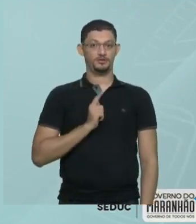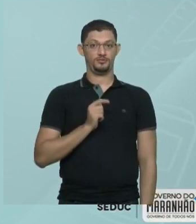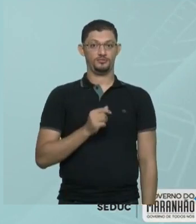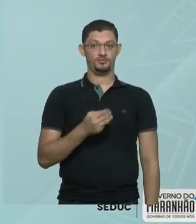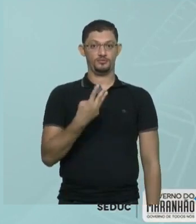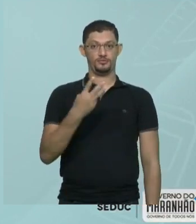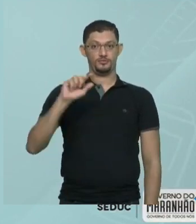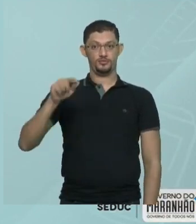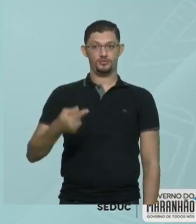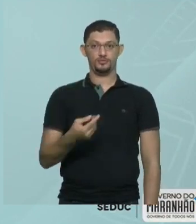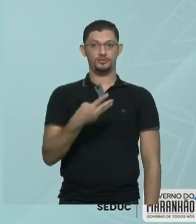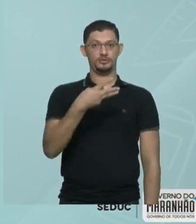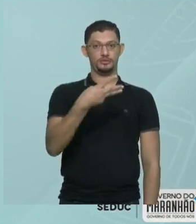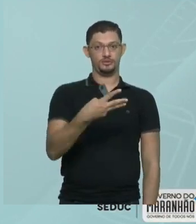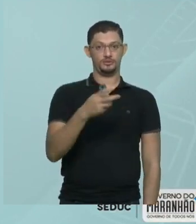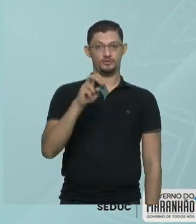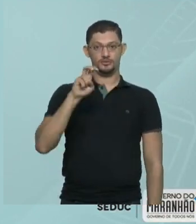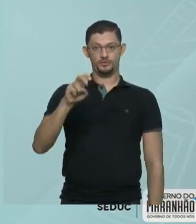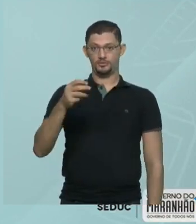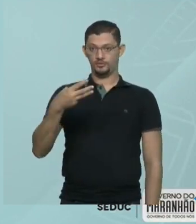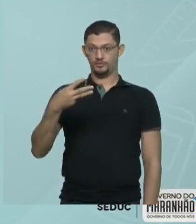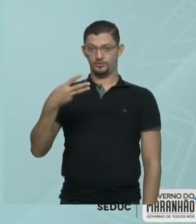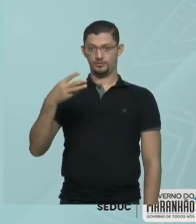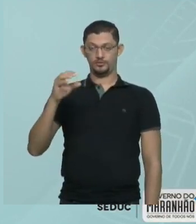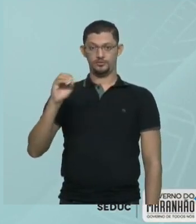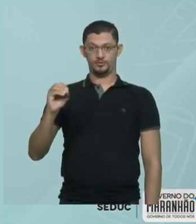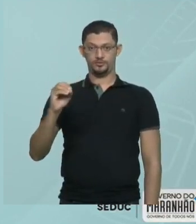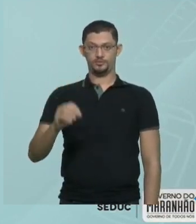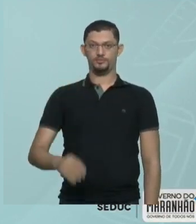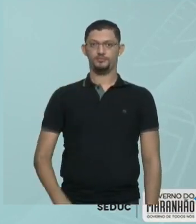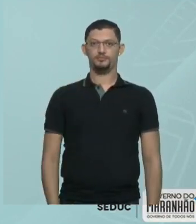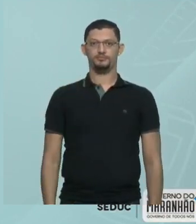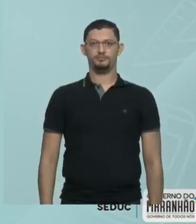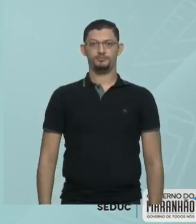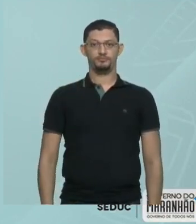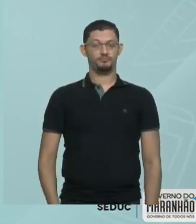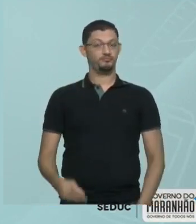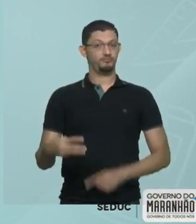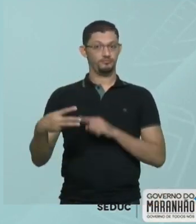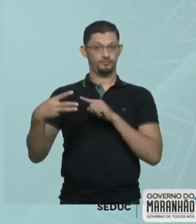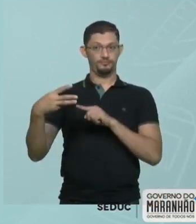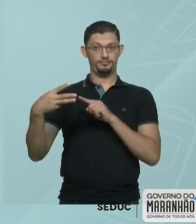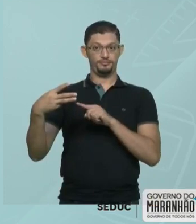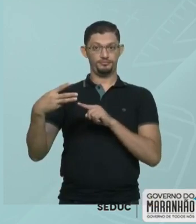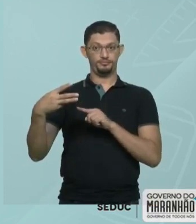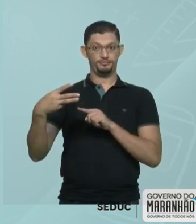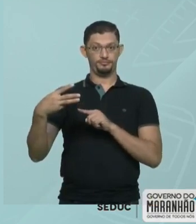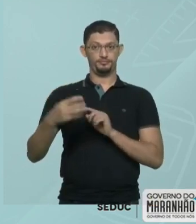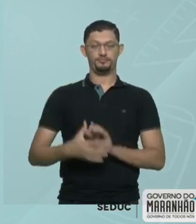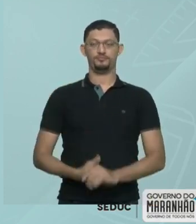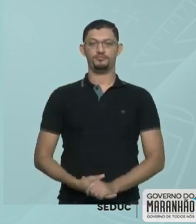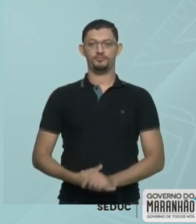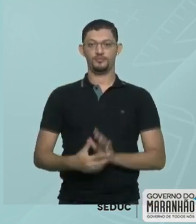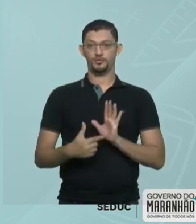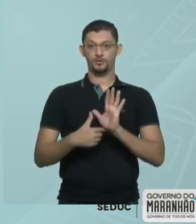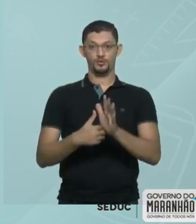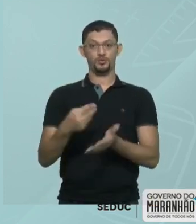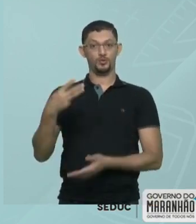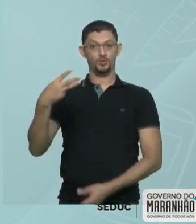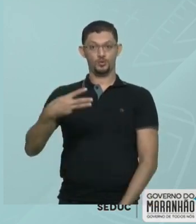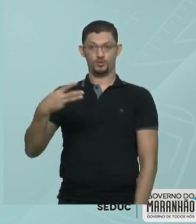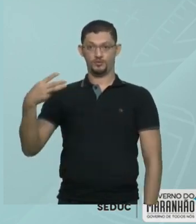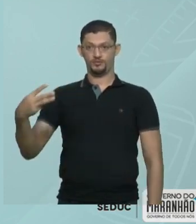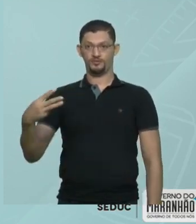.530. Observa que o algarismo 3, ele apareceu duas vezes.